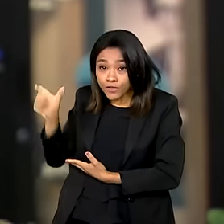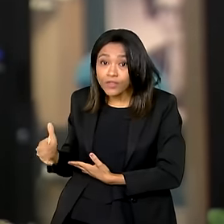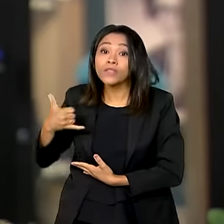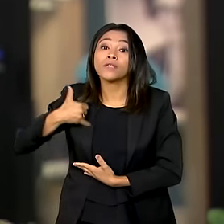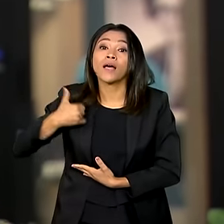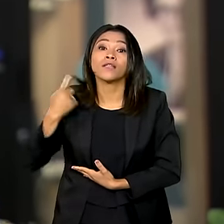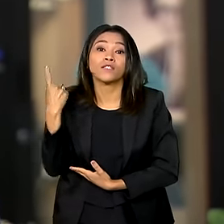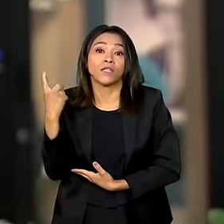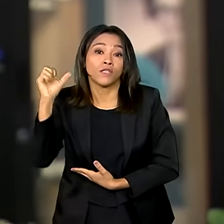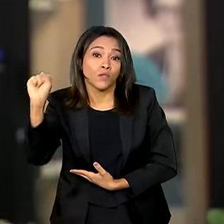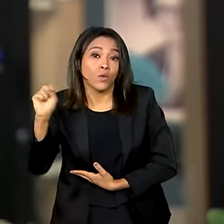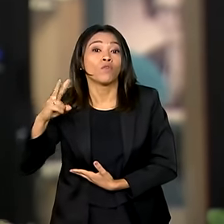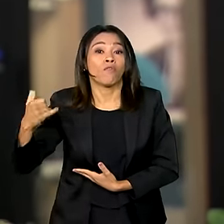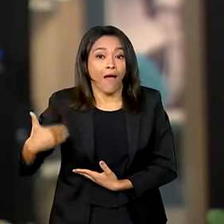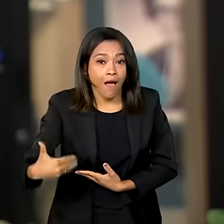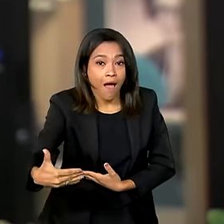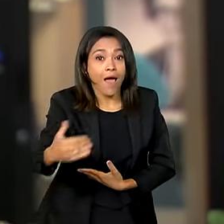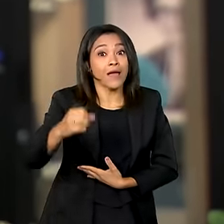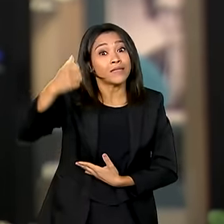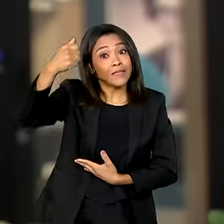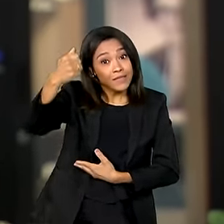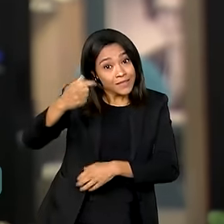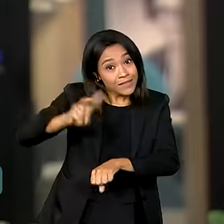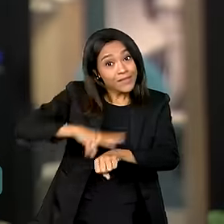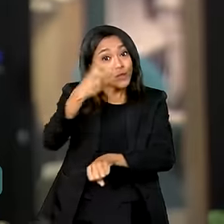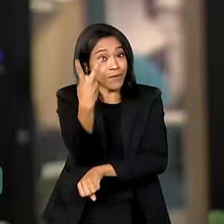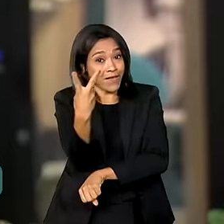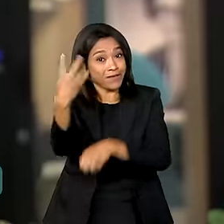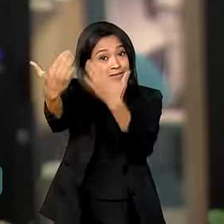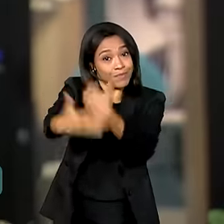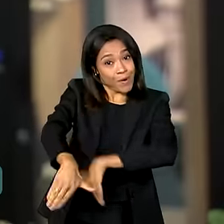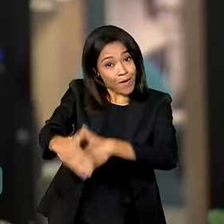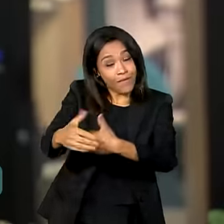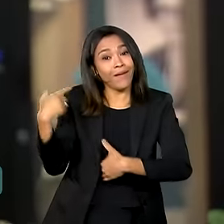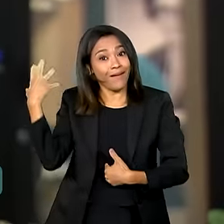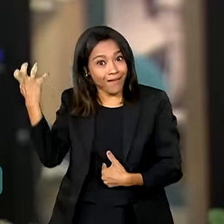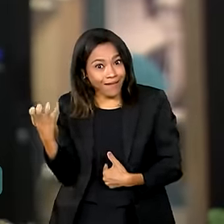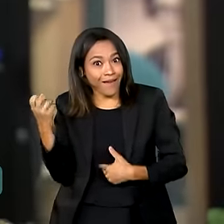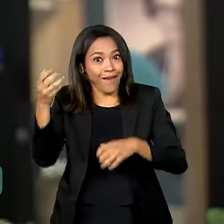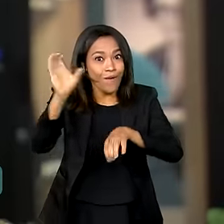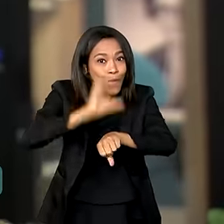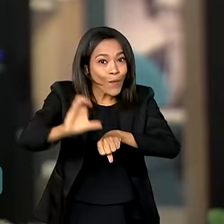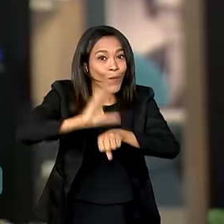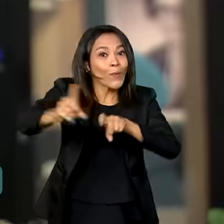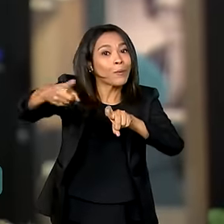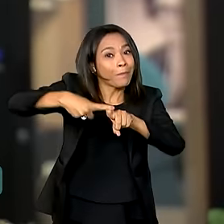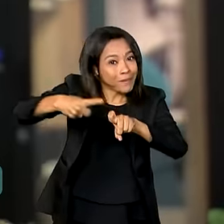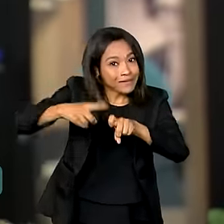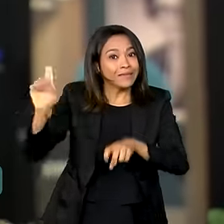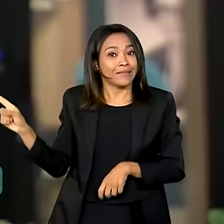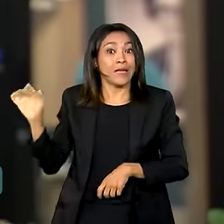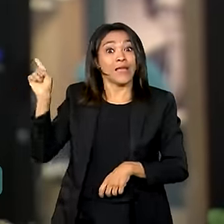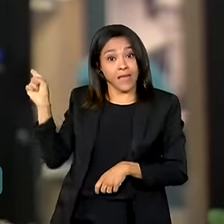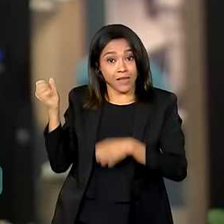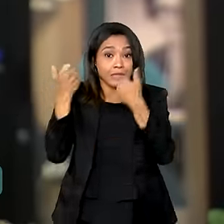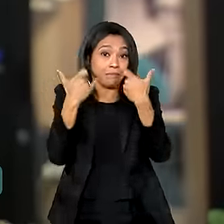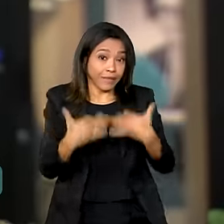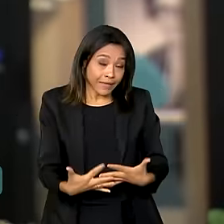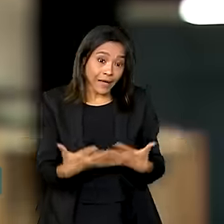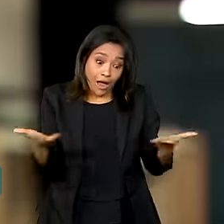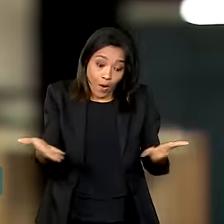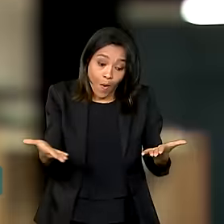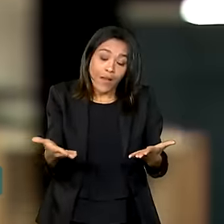anos, vai prestar o Enem pela segunda vez. Ele quer cursar medicina e, para ele, a diferença